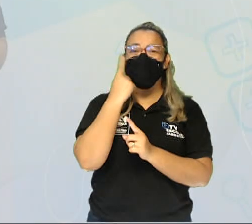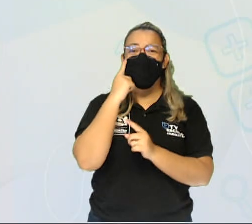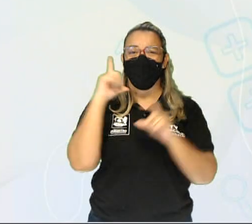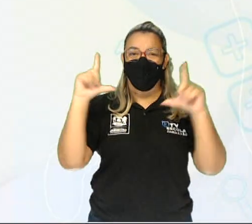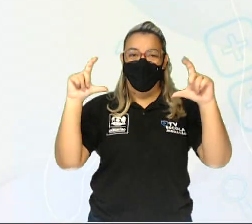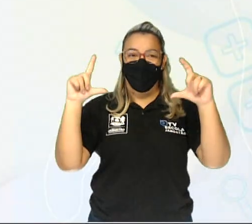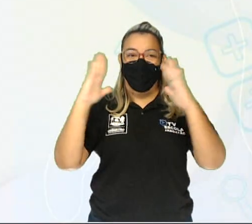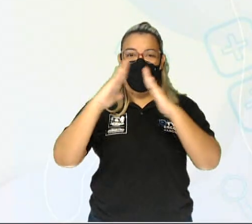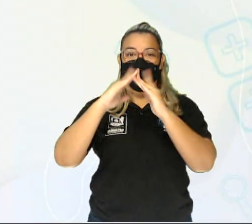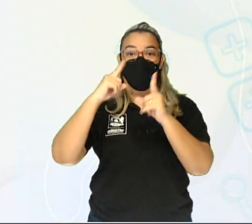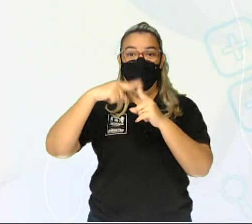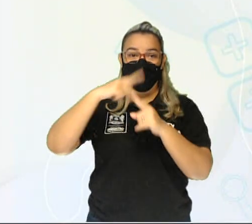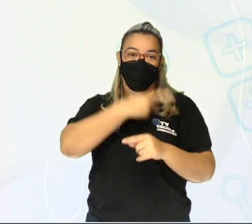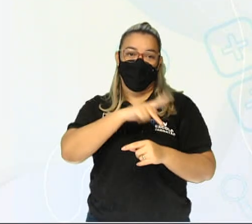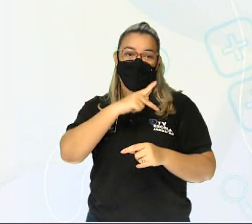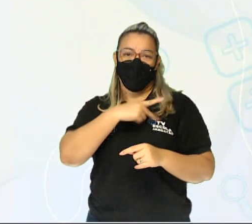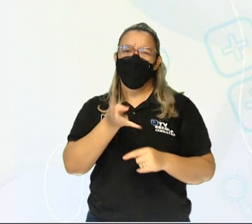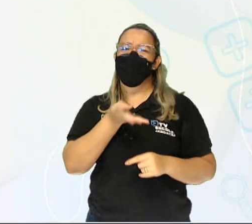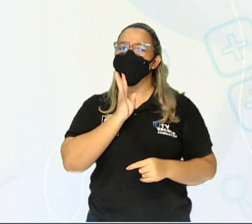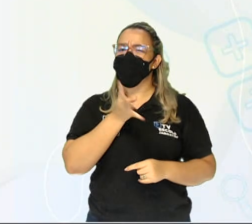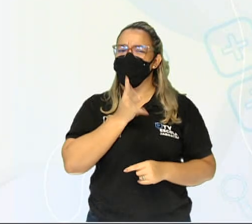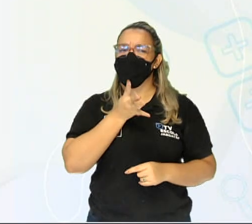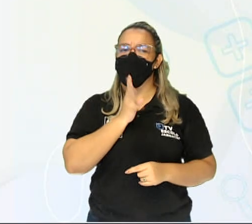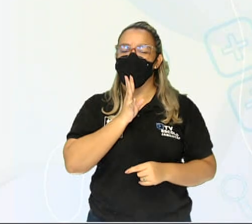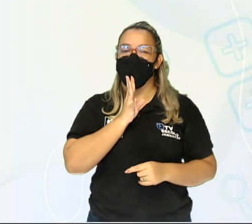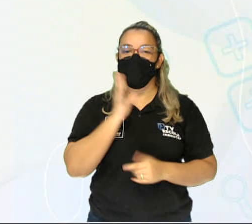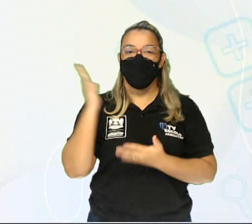Igrejinha de Piedade, muito conhecida.